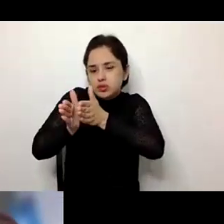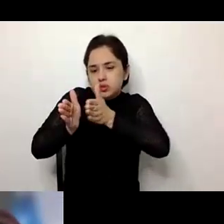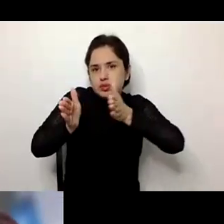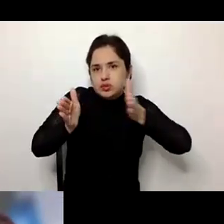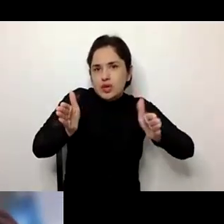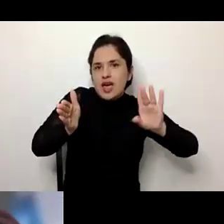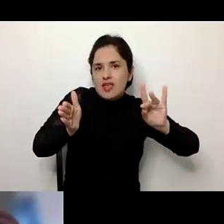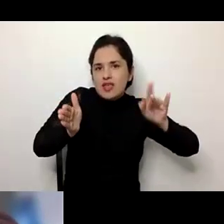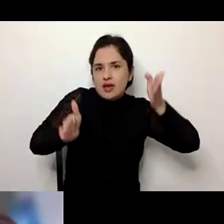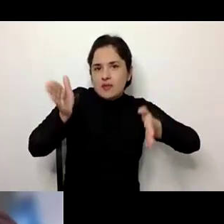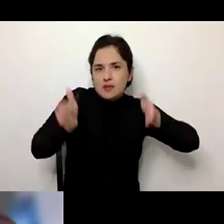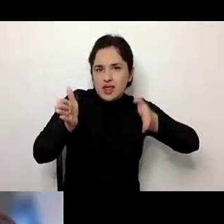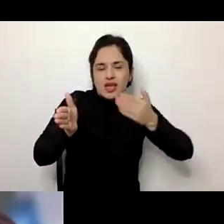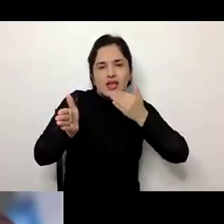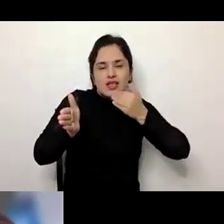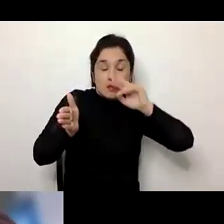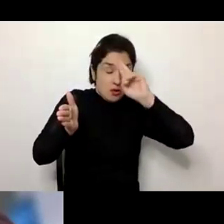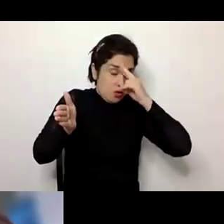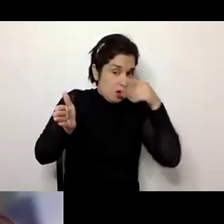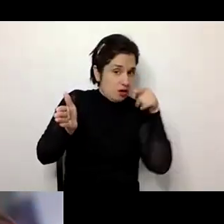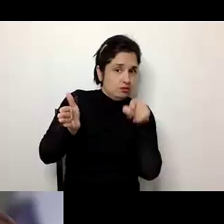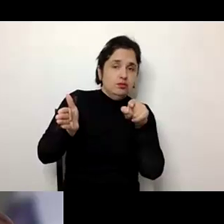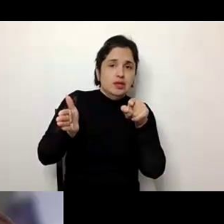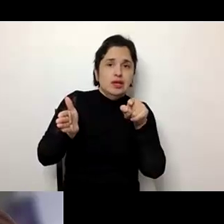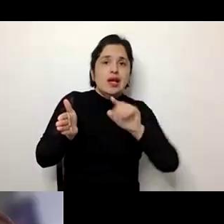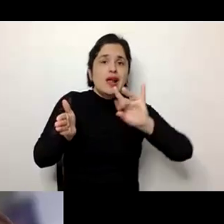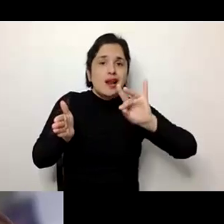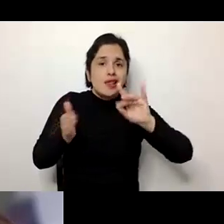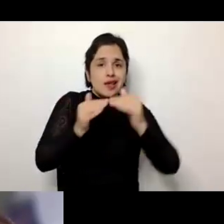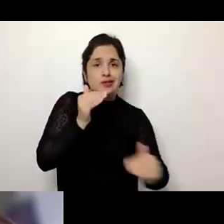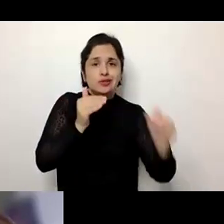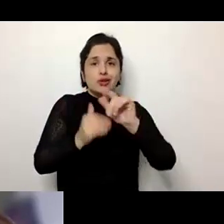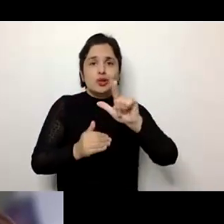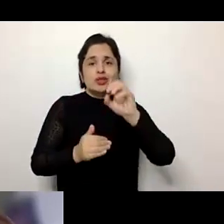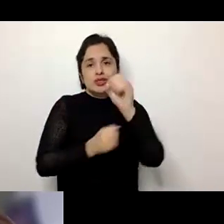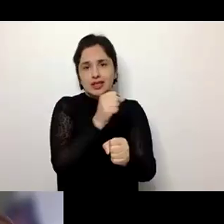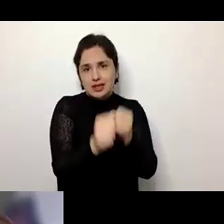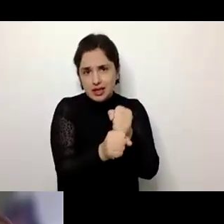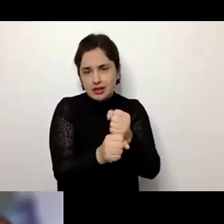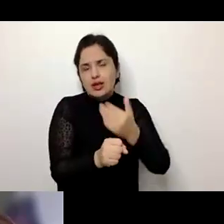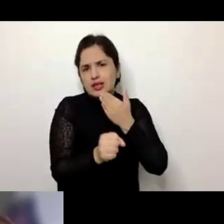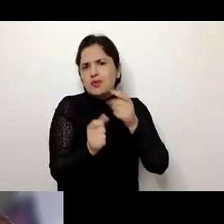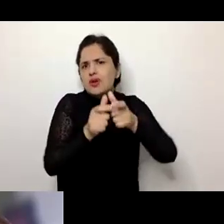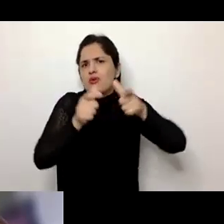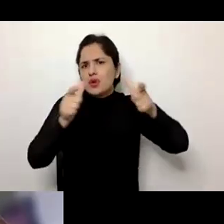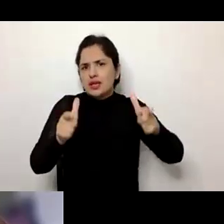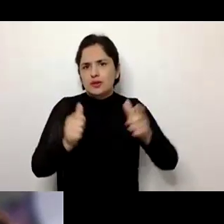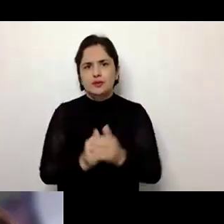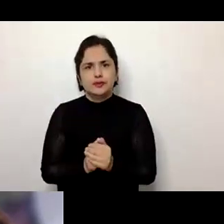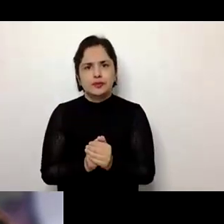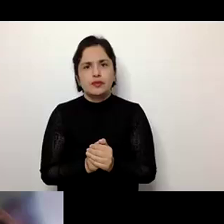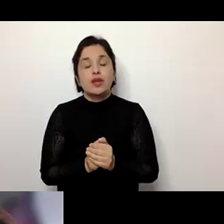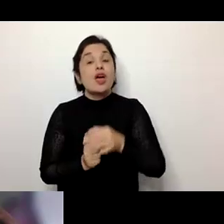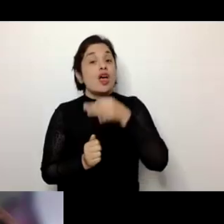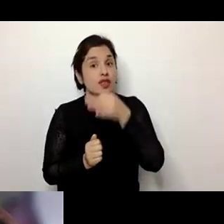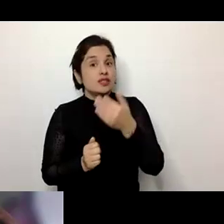edades medias e também chama a atenção que justamente a edade que está por sobre os 70 anos também tem aumentando. também dizem que